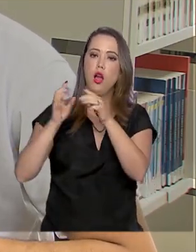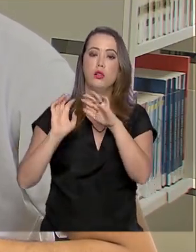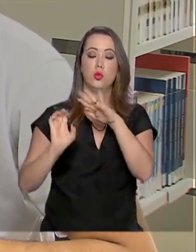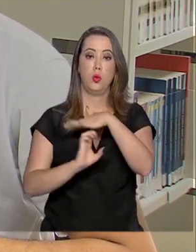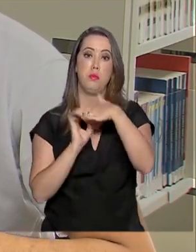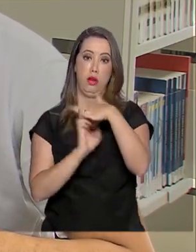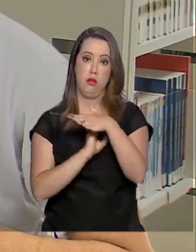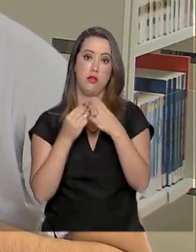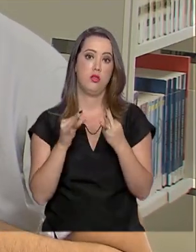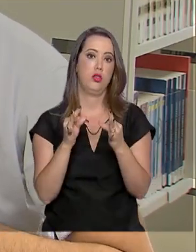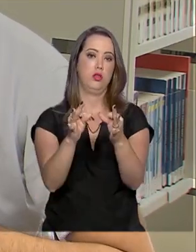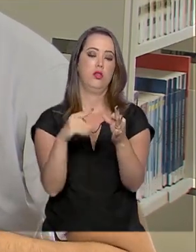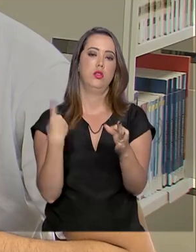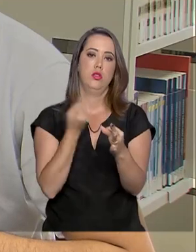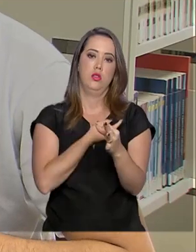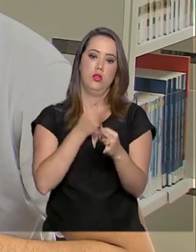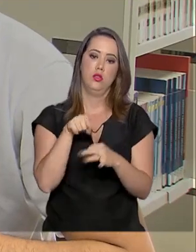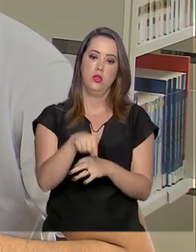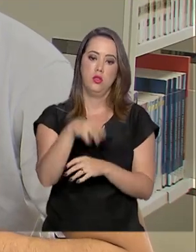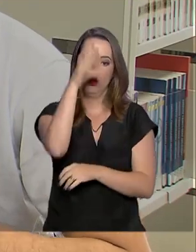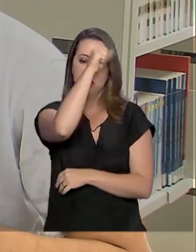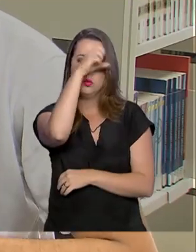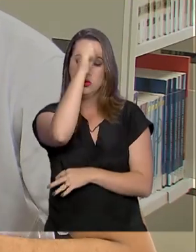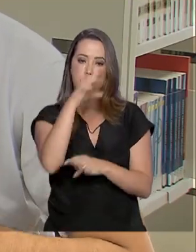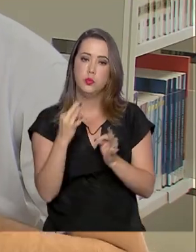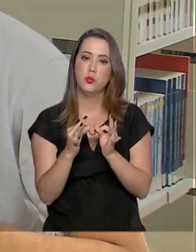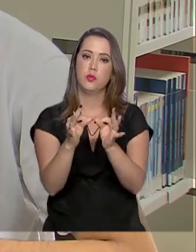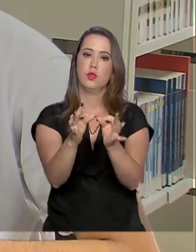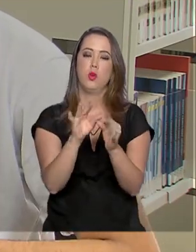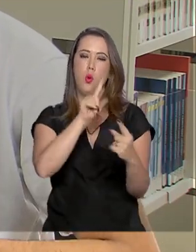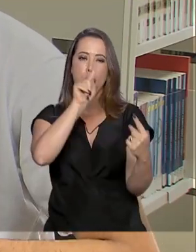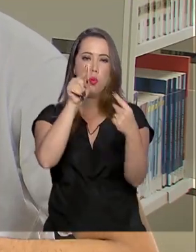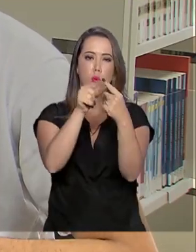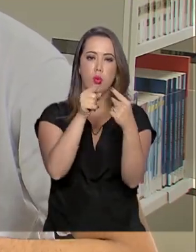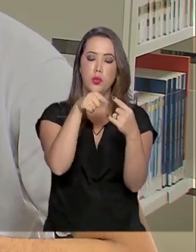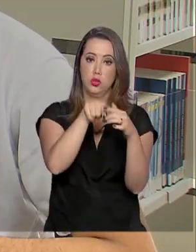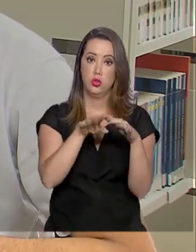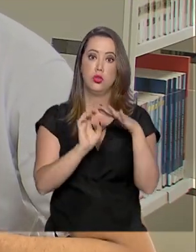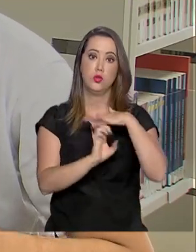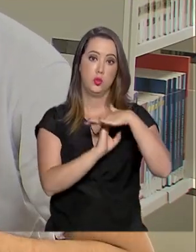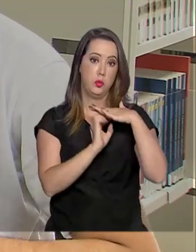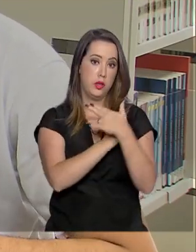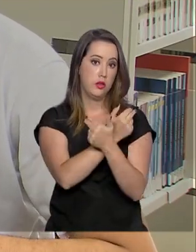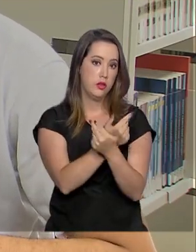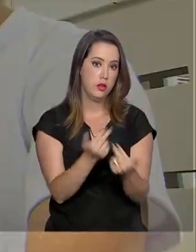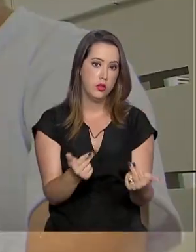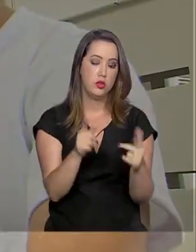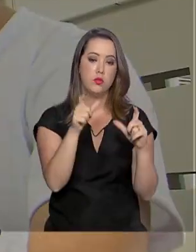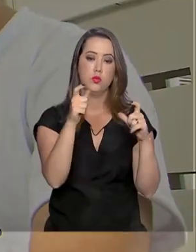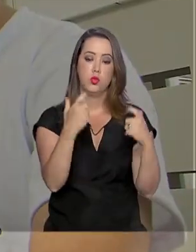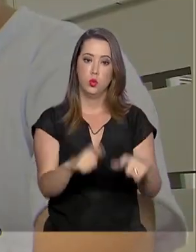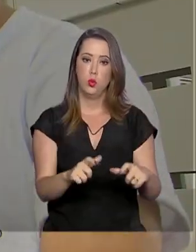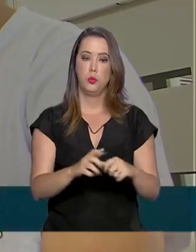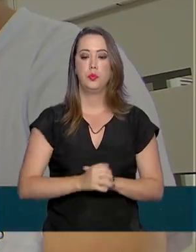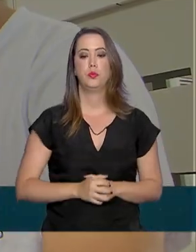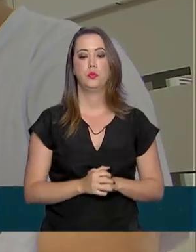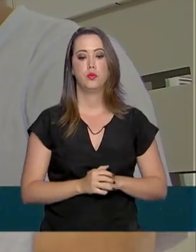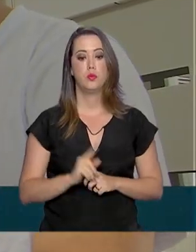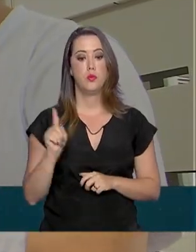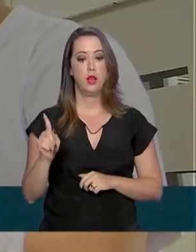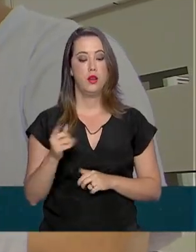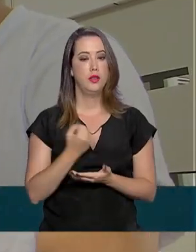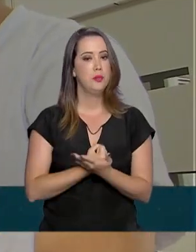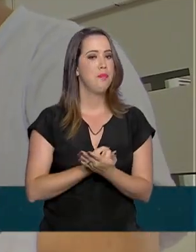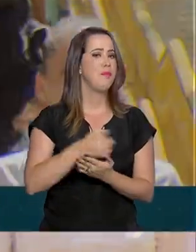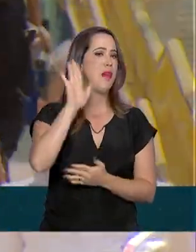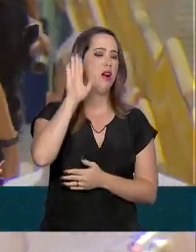tecnologia e com isso nós temos o aprendizado de tecnologias voltadas a esse mercado, o mercado regional. O Anglais é um dos mais de